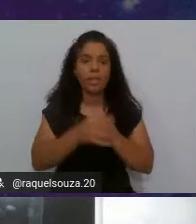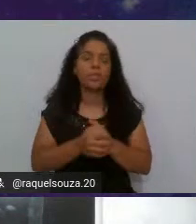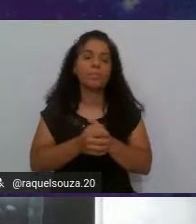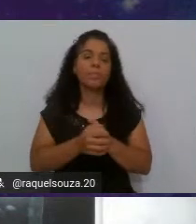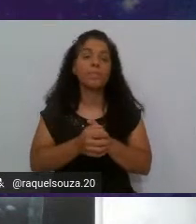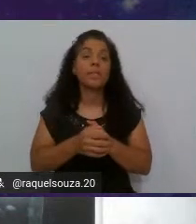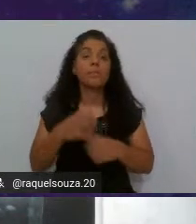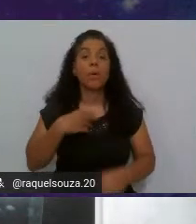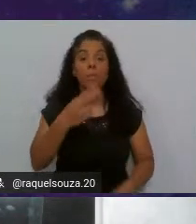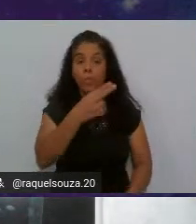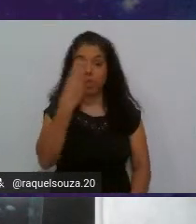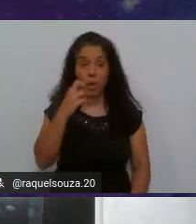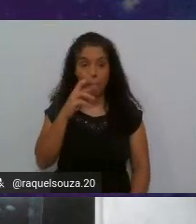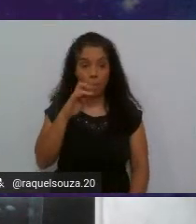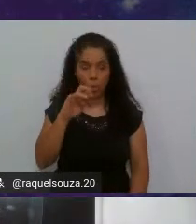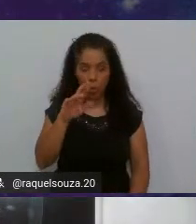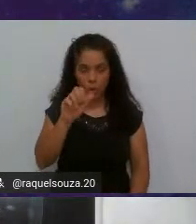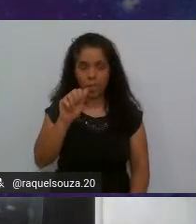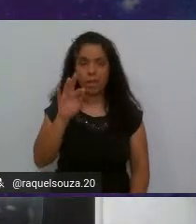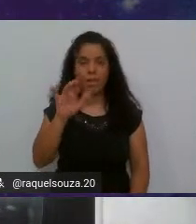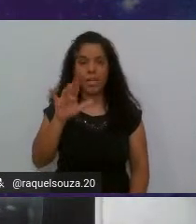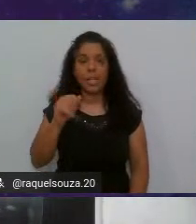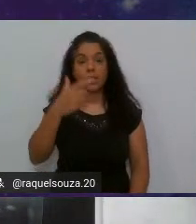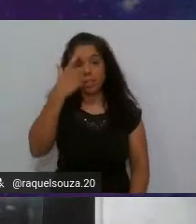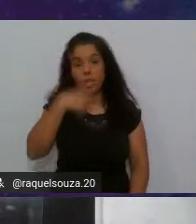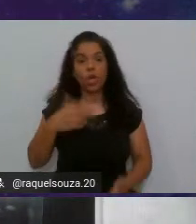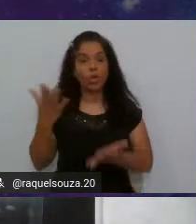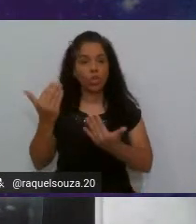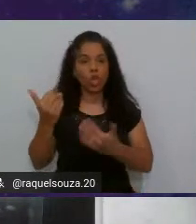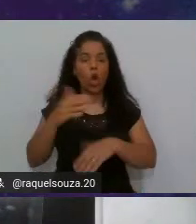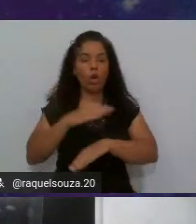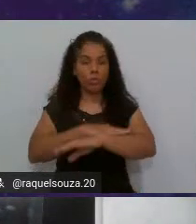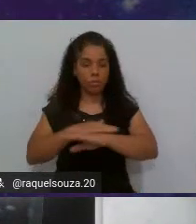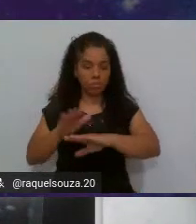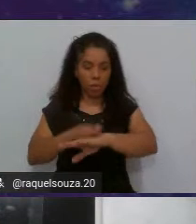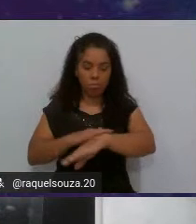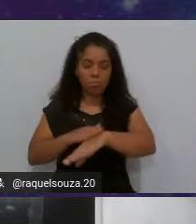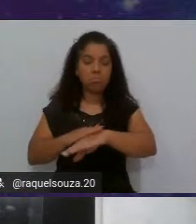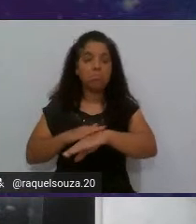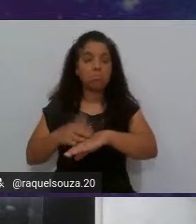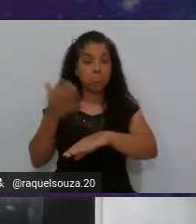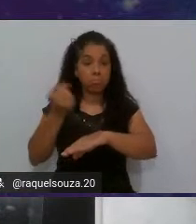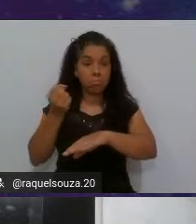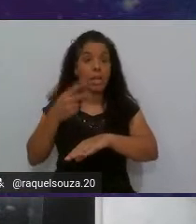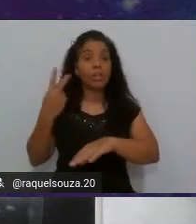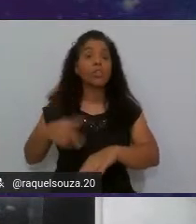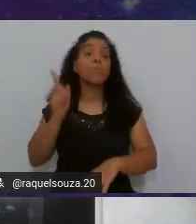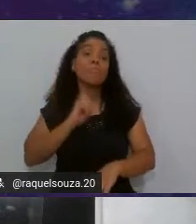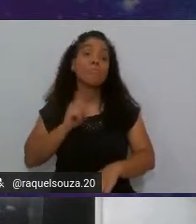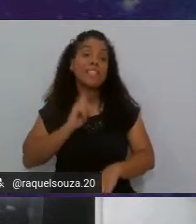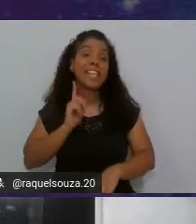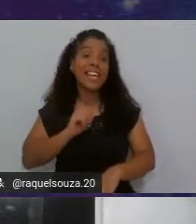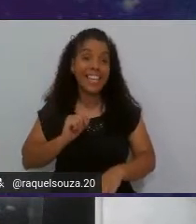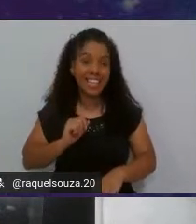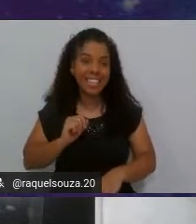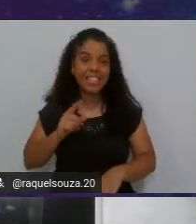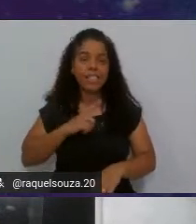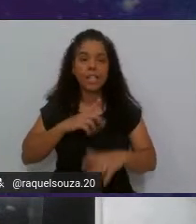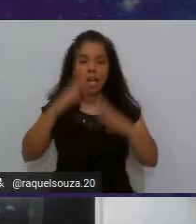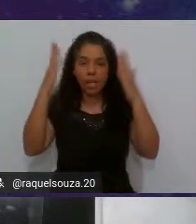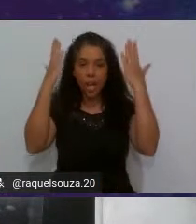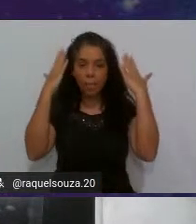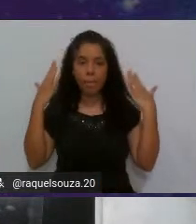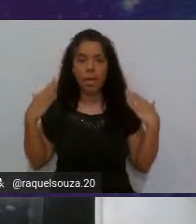Bom, meu nome é Bruna Fernandes, eu sou jovem, sou de pele branca, eu sou mineira, tenho cabelos